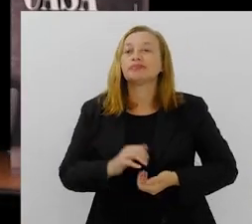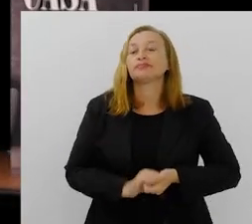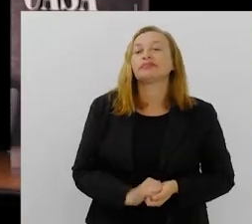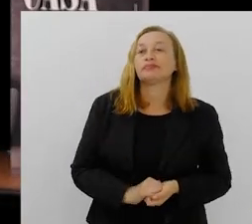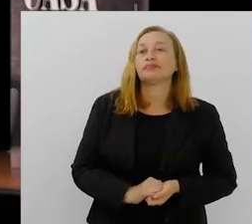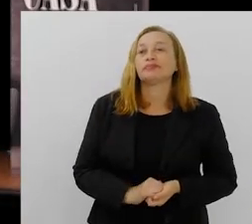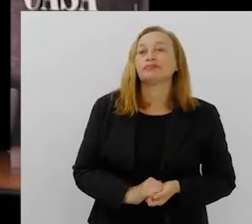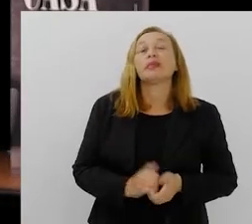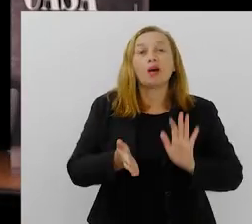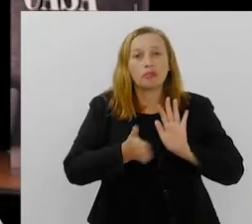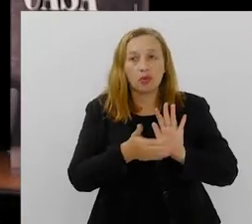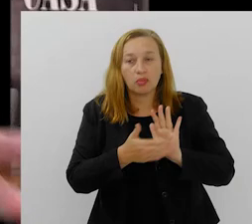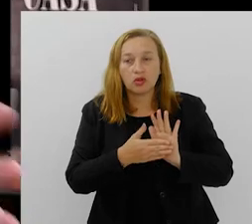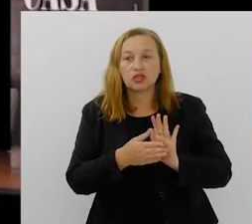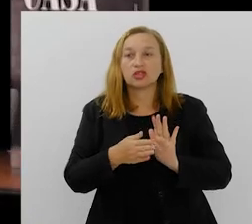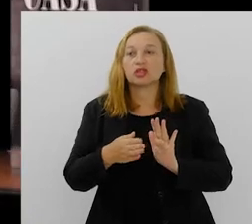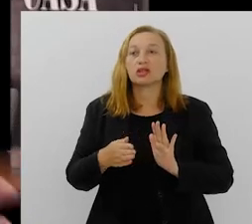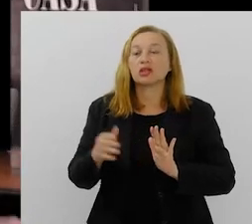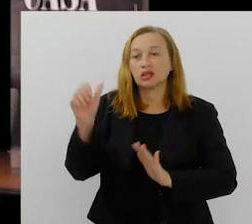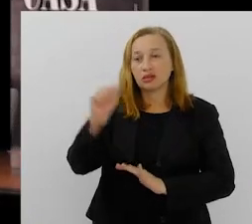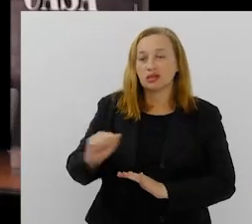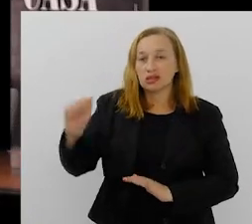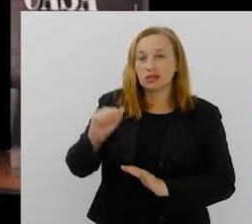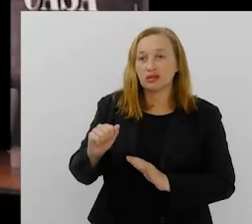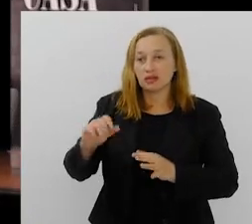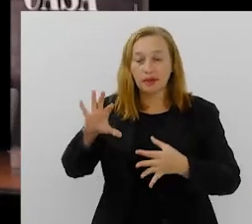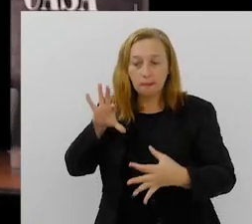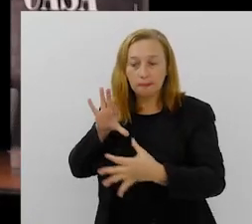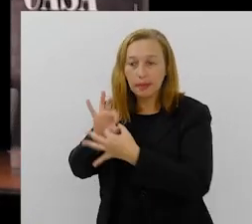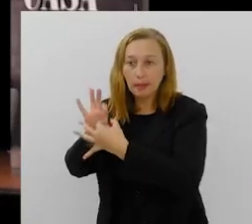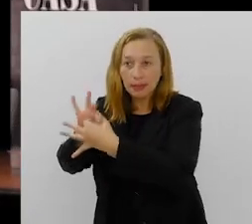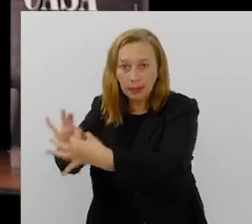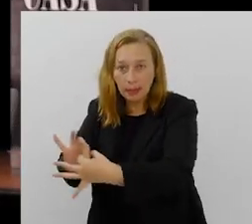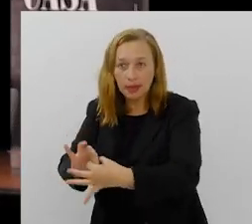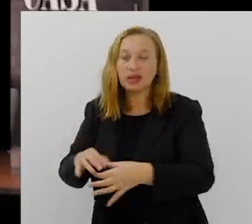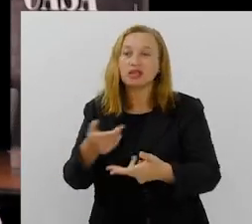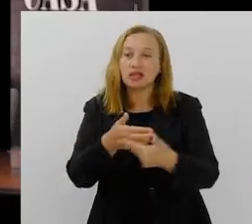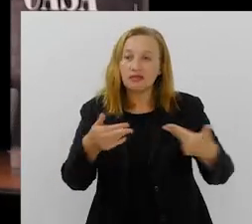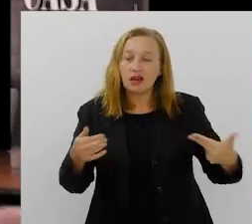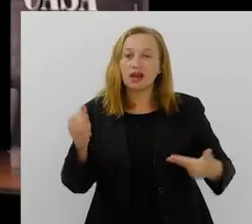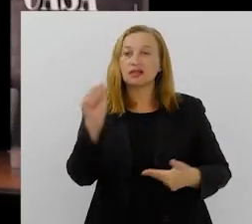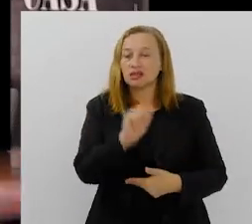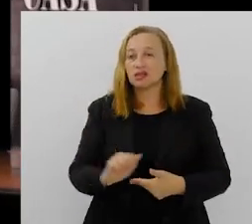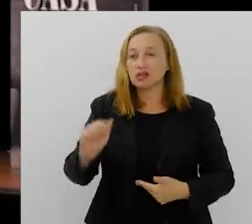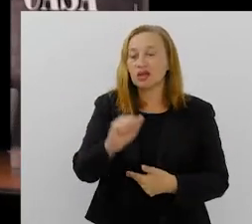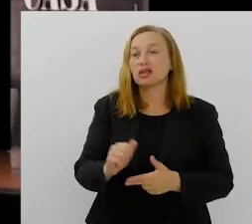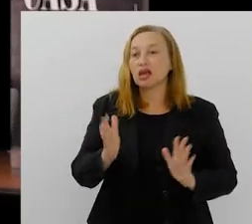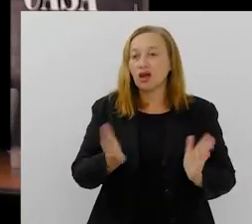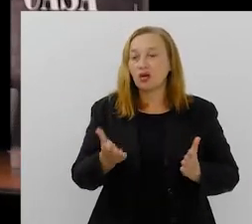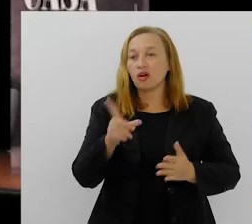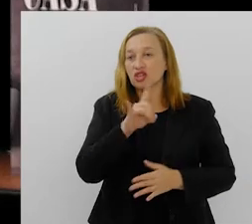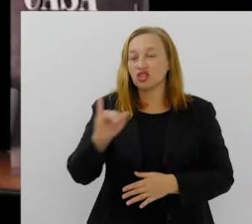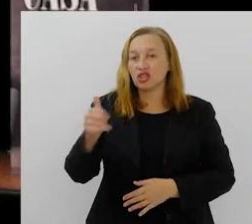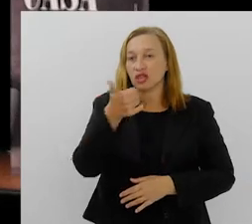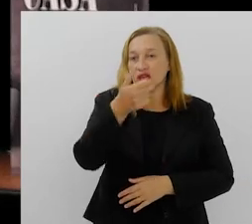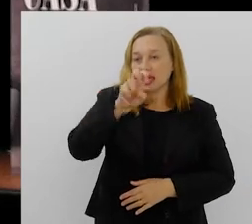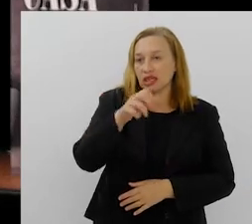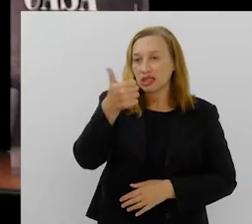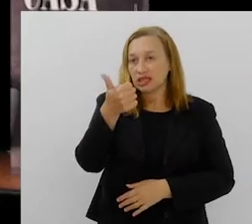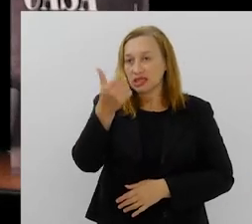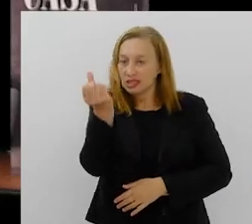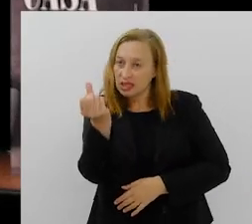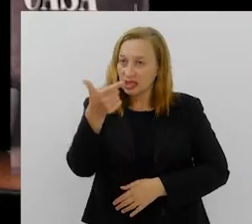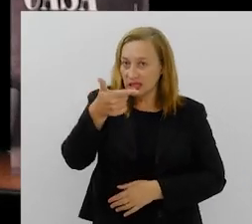Enfim, a proposta Brasme vai nessa direção, né? Temos muitos associados e agora, nos dias 15,